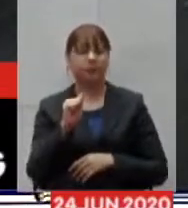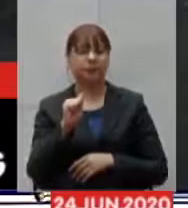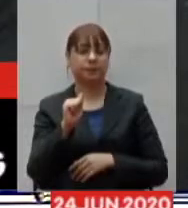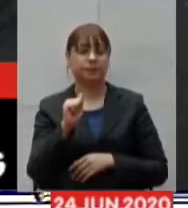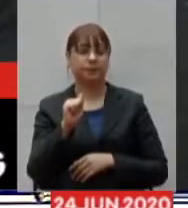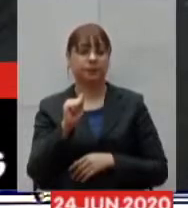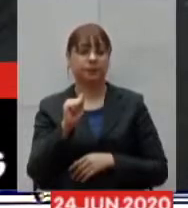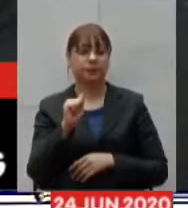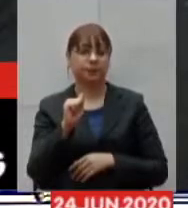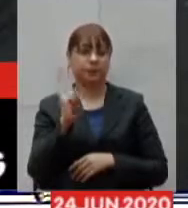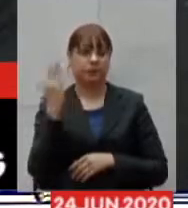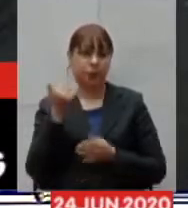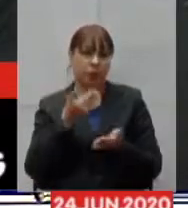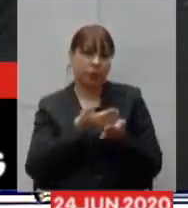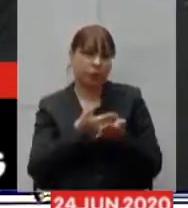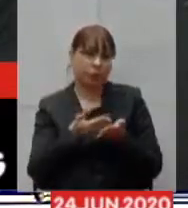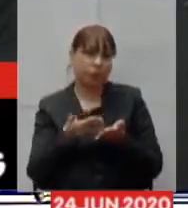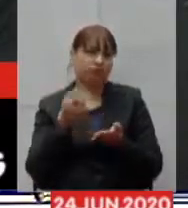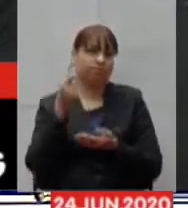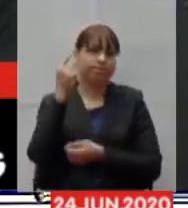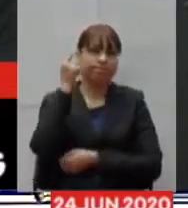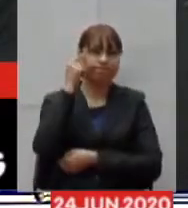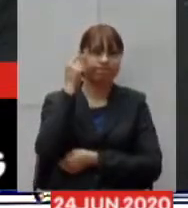inicialmente nós pensamos